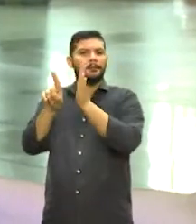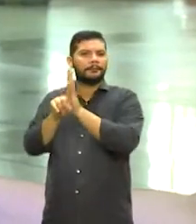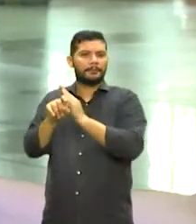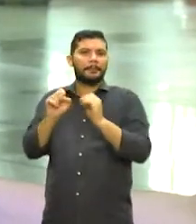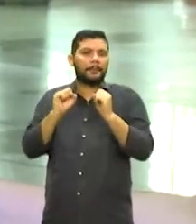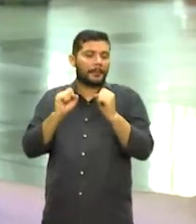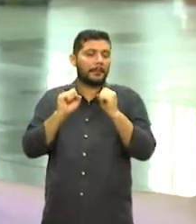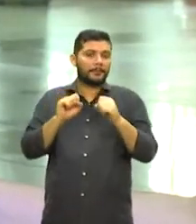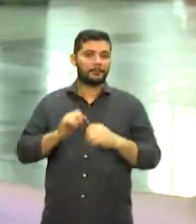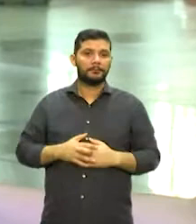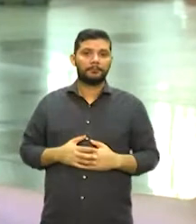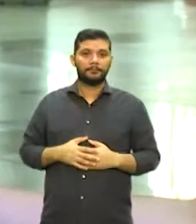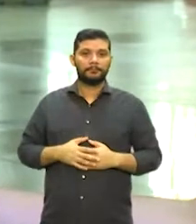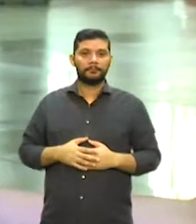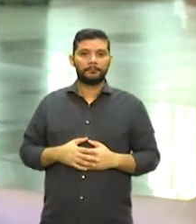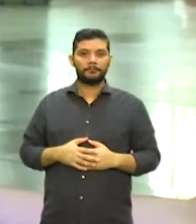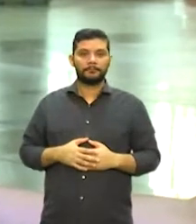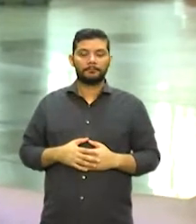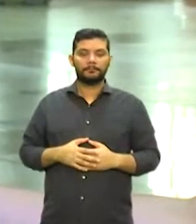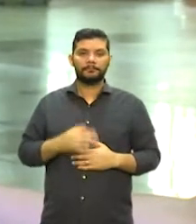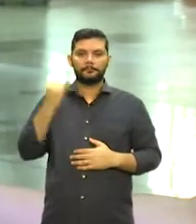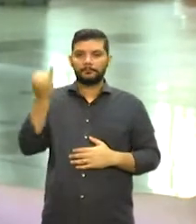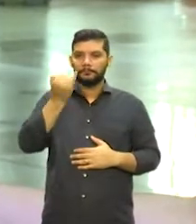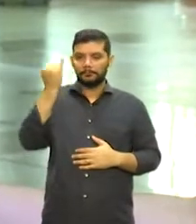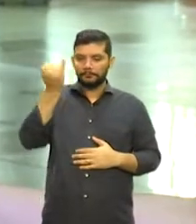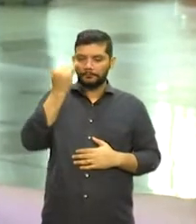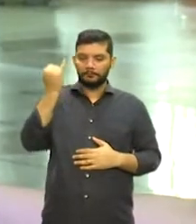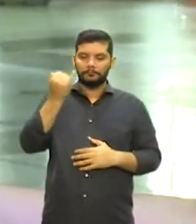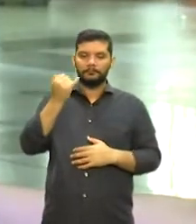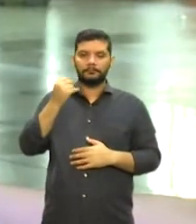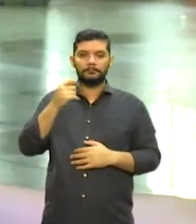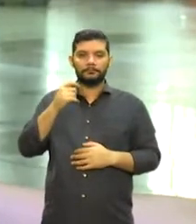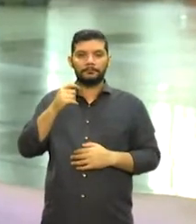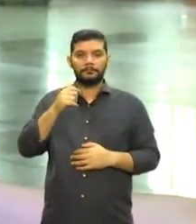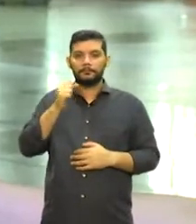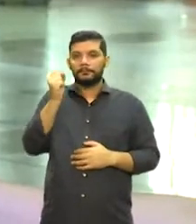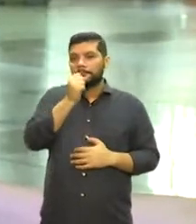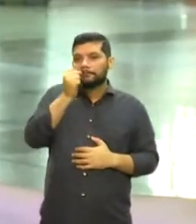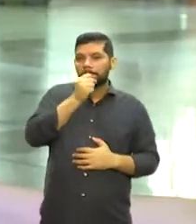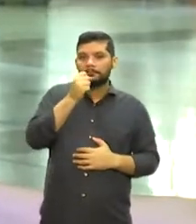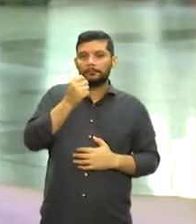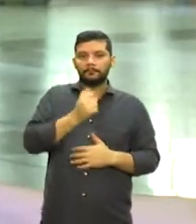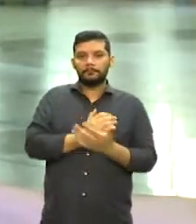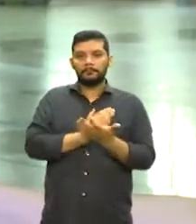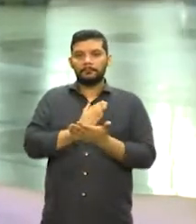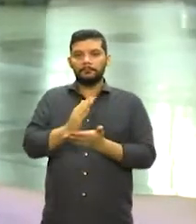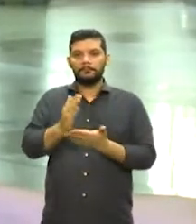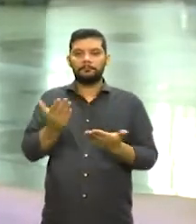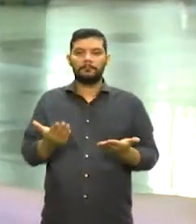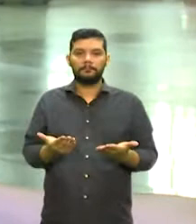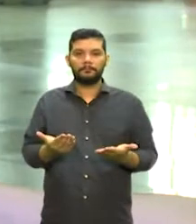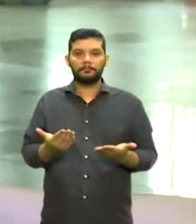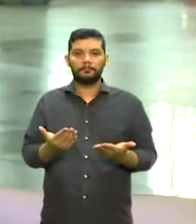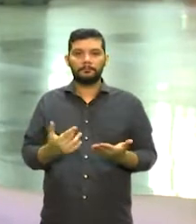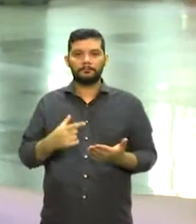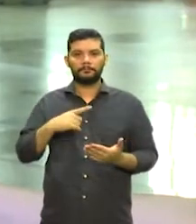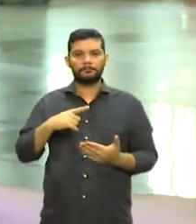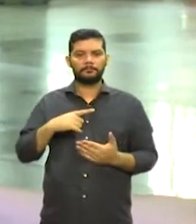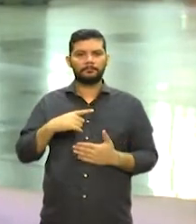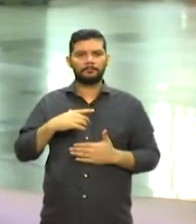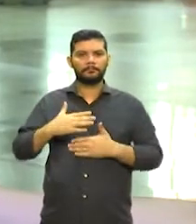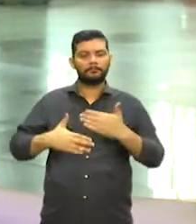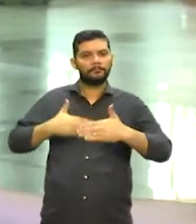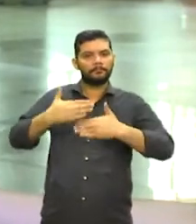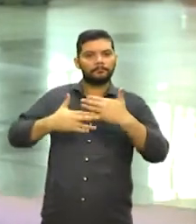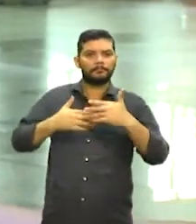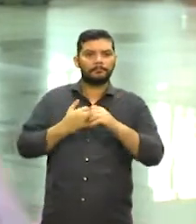Então, é muito importante para os músicos, para os músicos que estão começando, os músicos que já têm uma carreira, e para toda